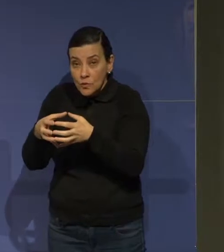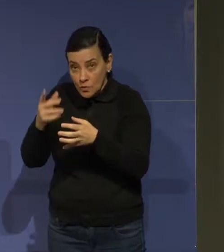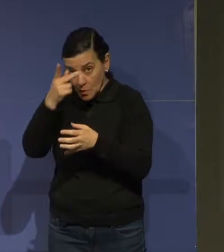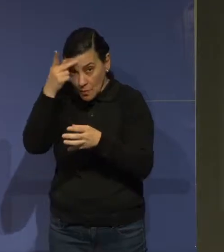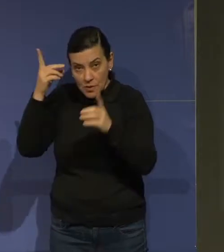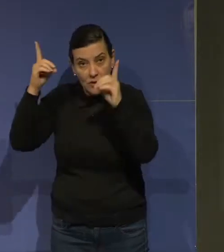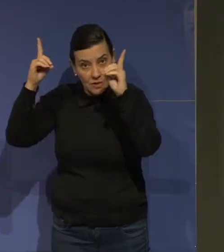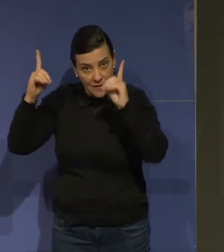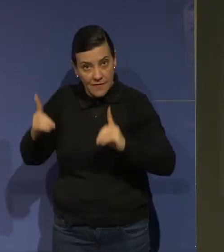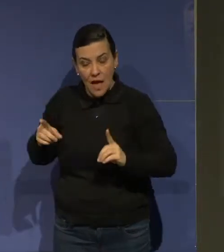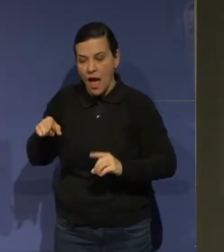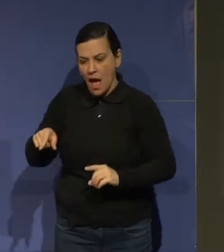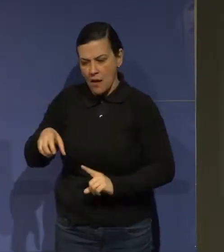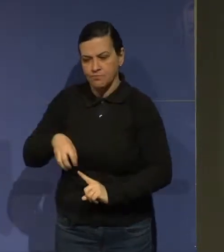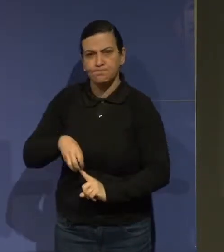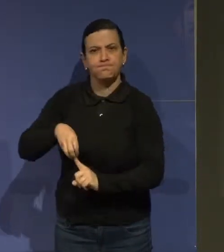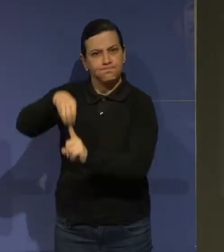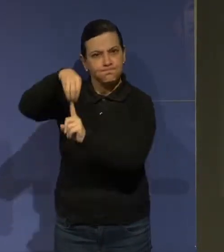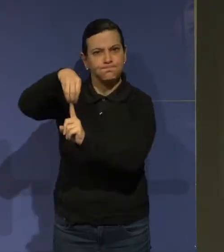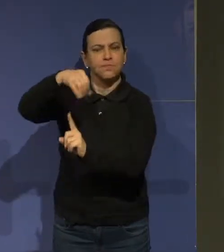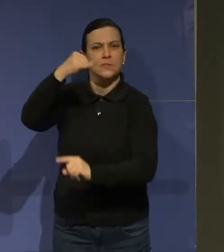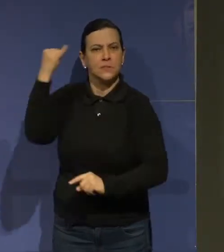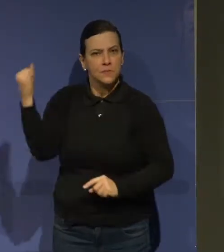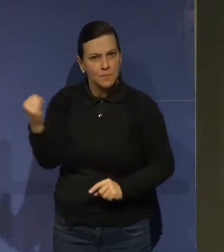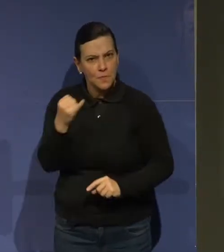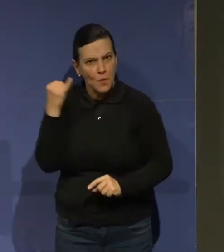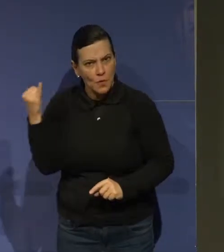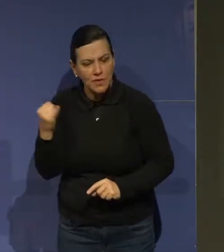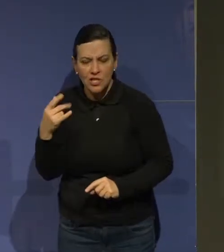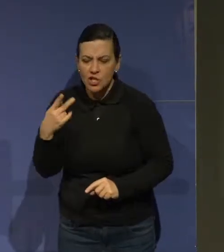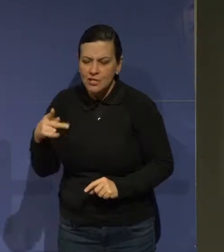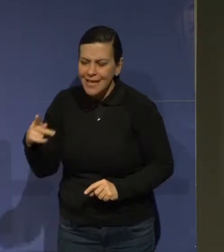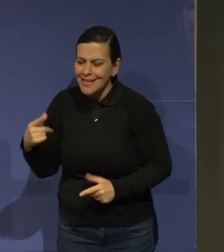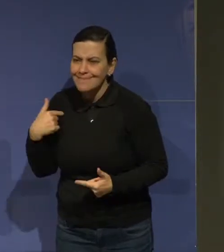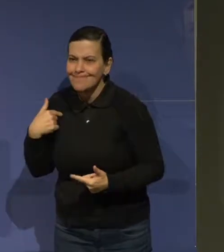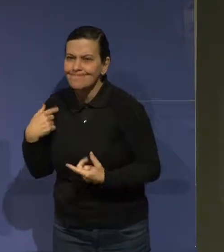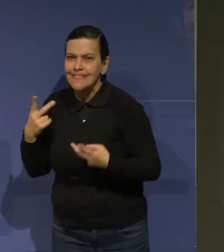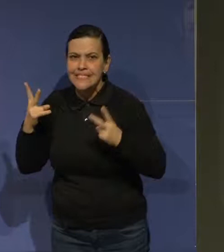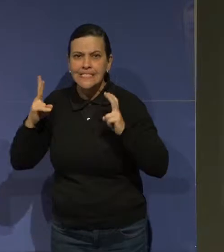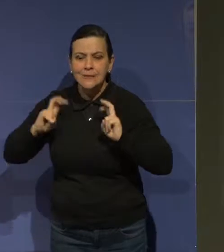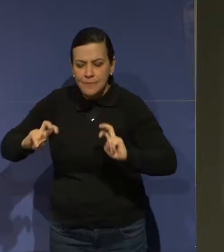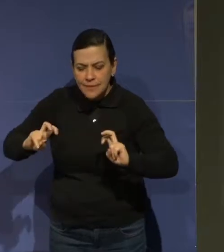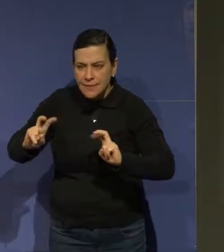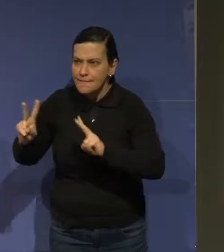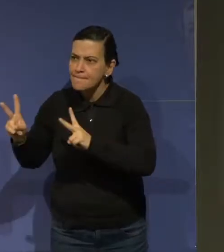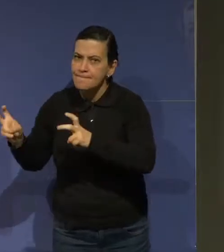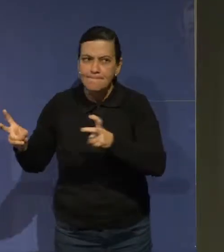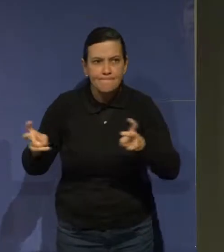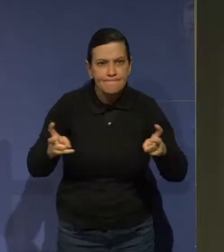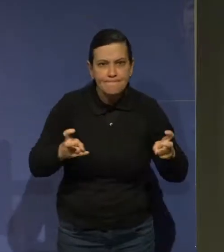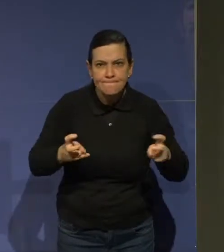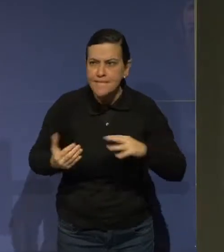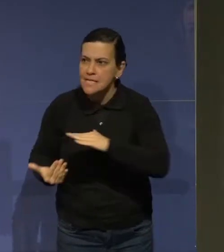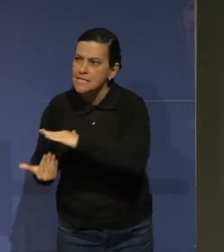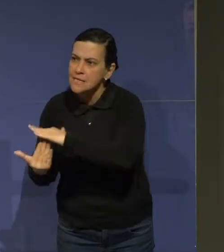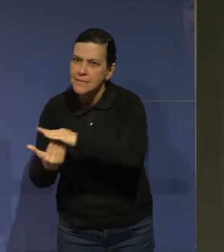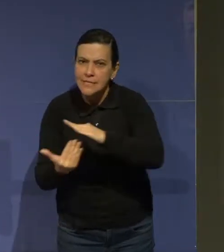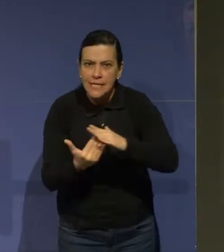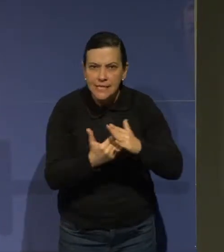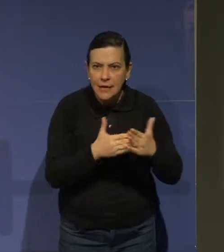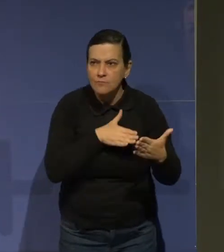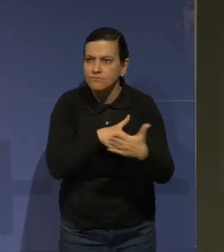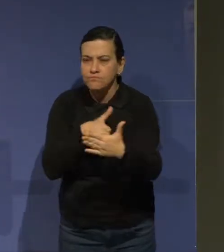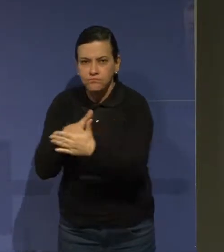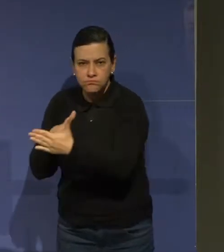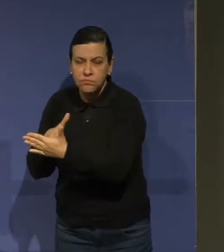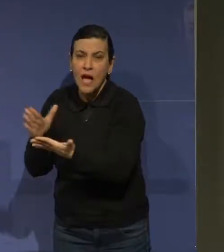que sentem as limitações da deficiência. Tem muita gente que tem deficiências leves